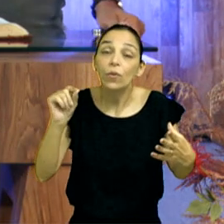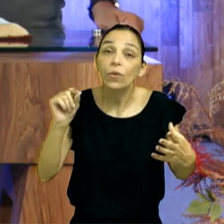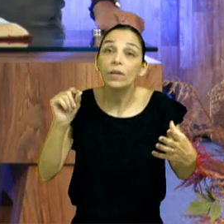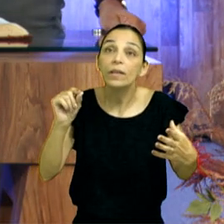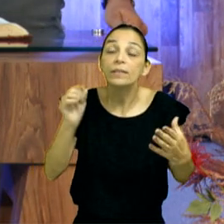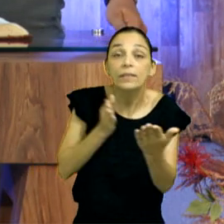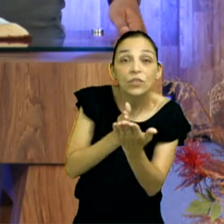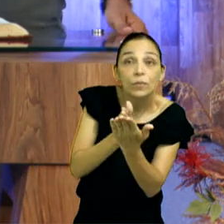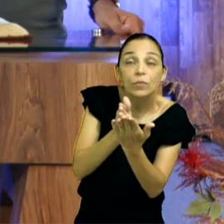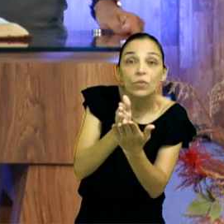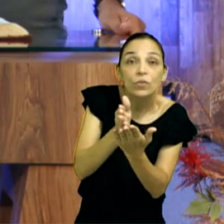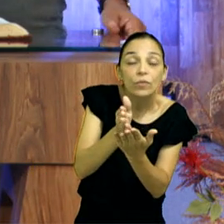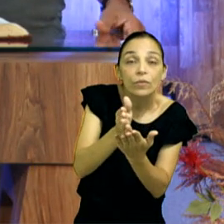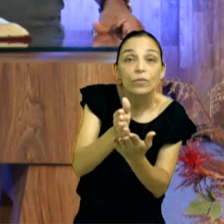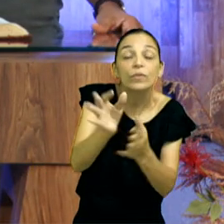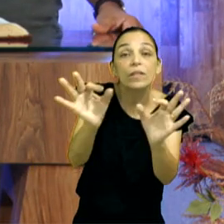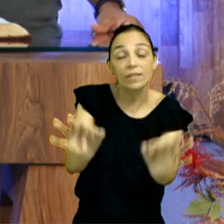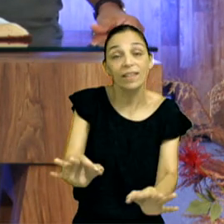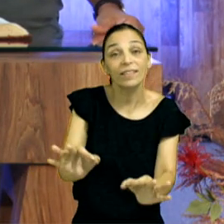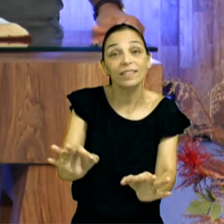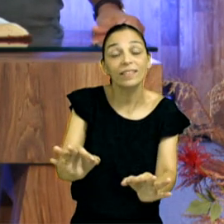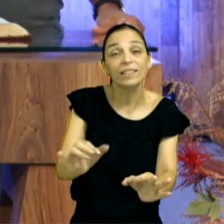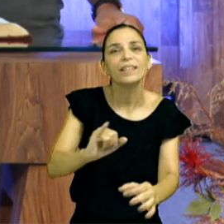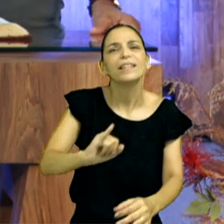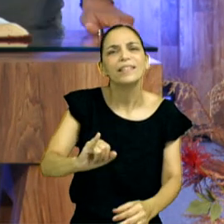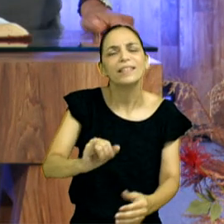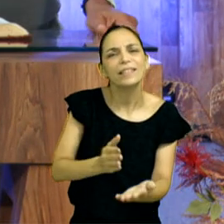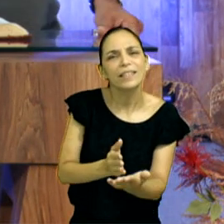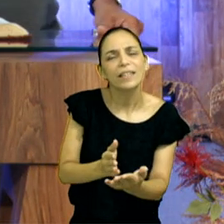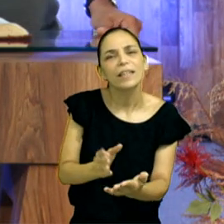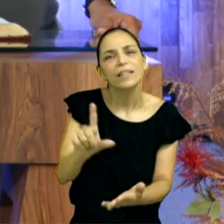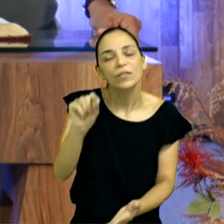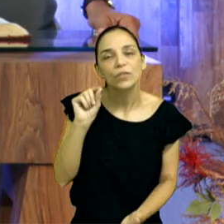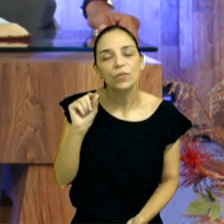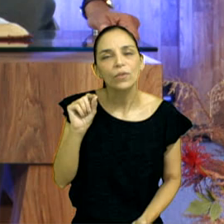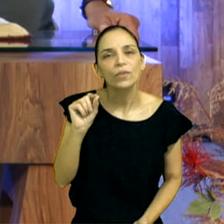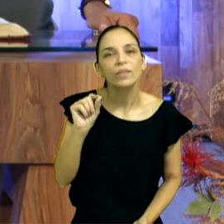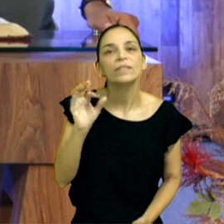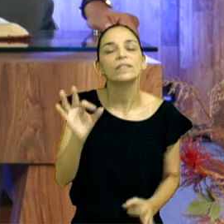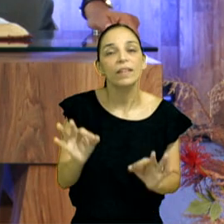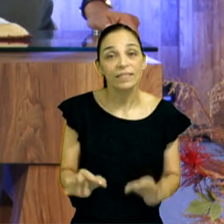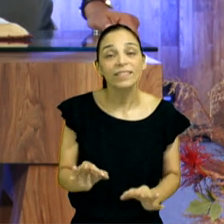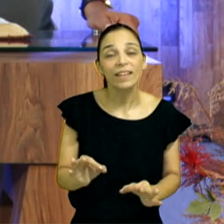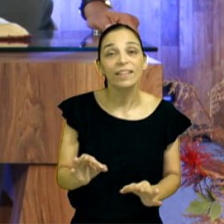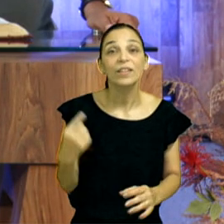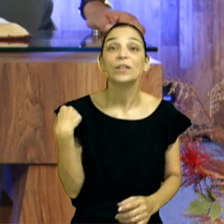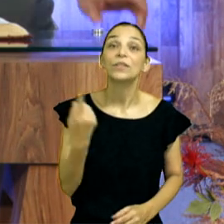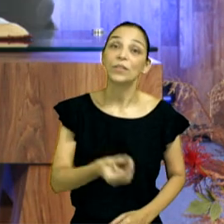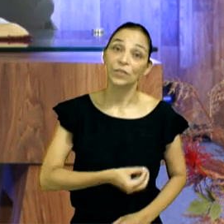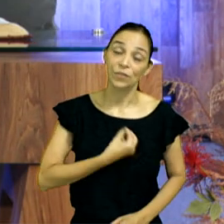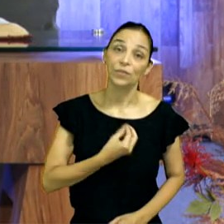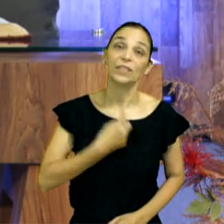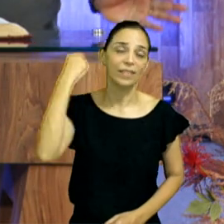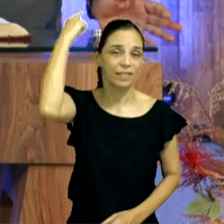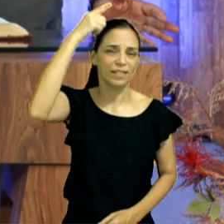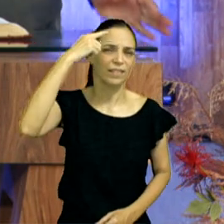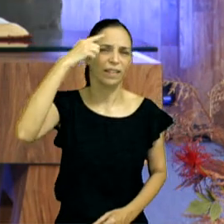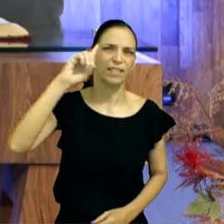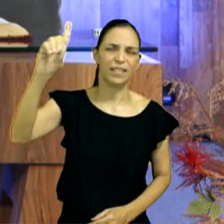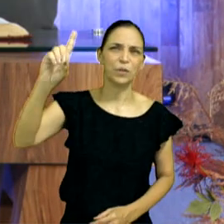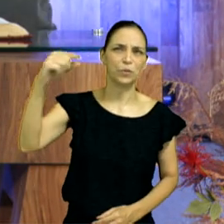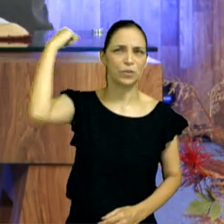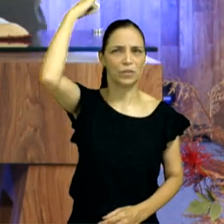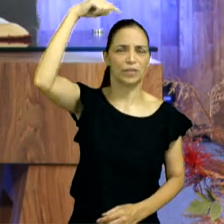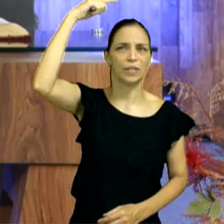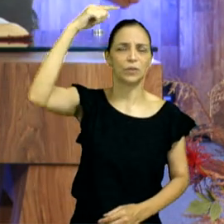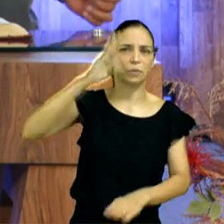for na direção de Deus nós vamos santificar a nossa vida e Deus vai ficar mais santo por isso. Amém? Não, ele